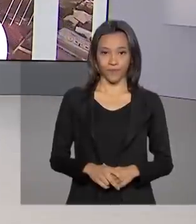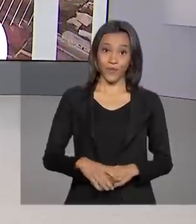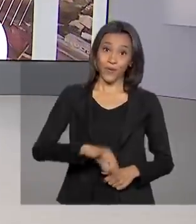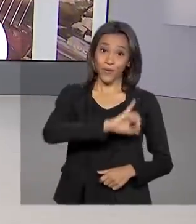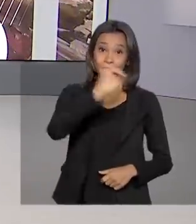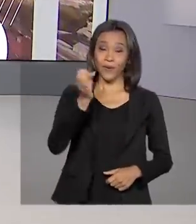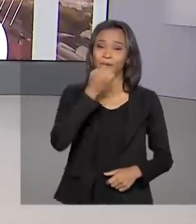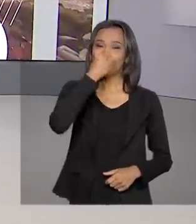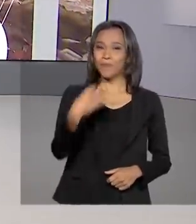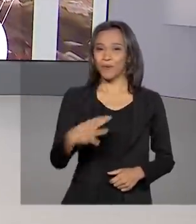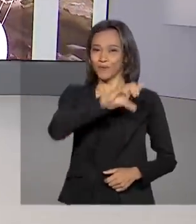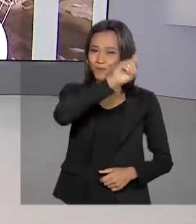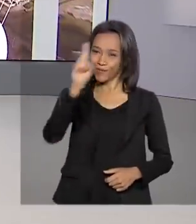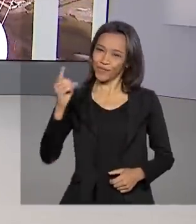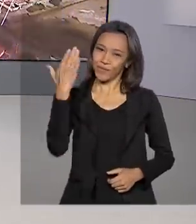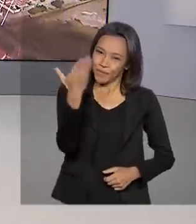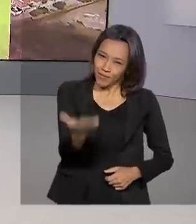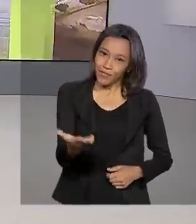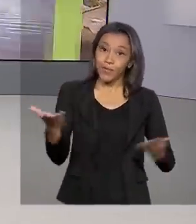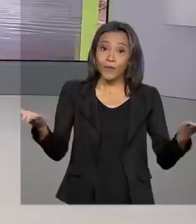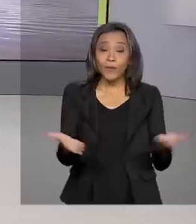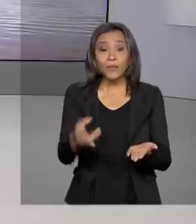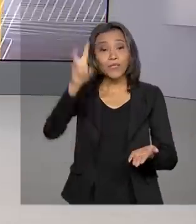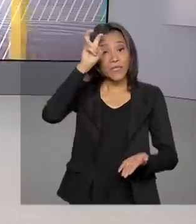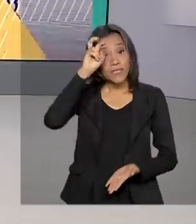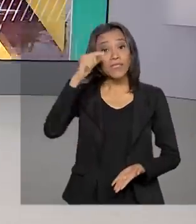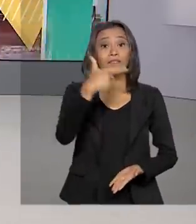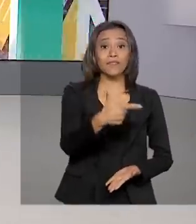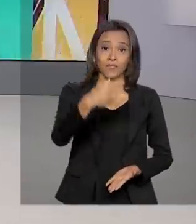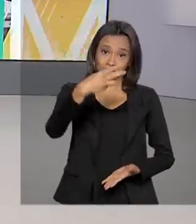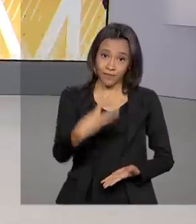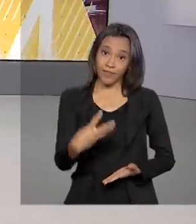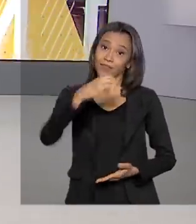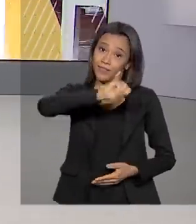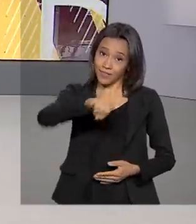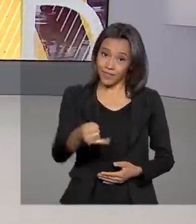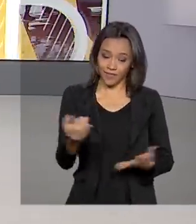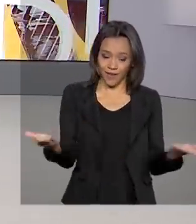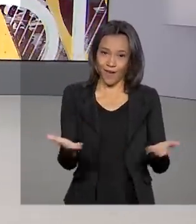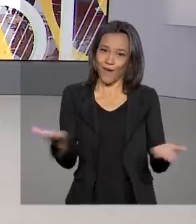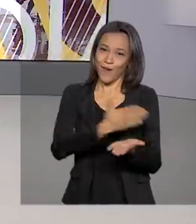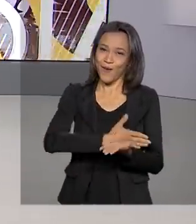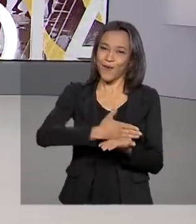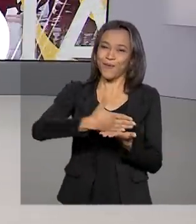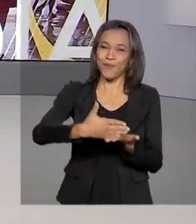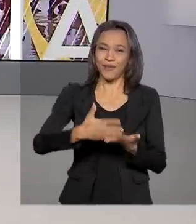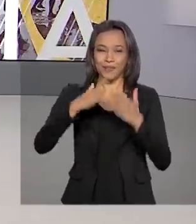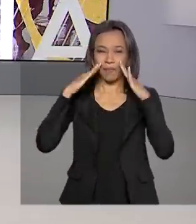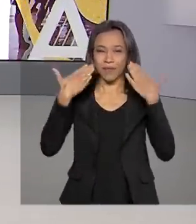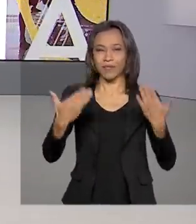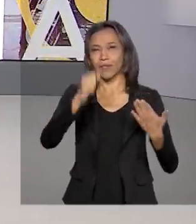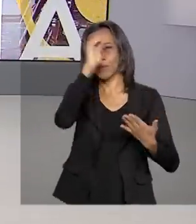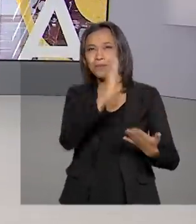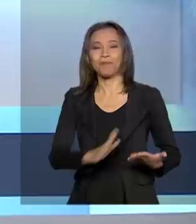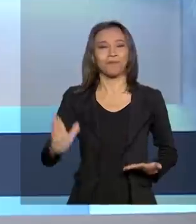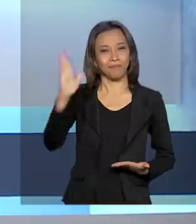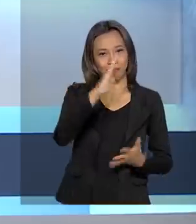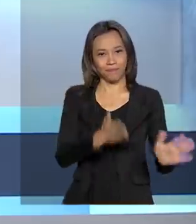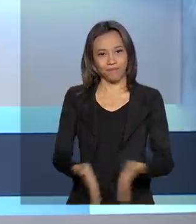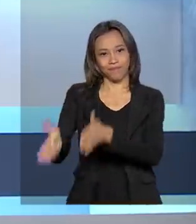Olá, bom dia pra você. Hoje é quinta-feira, 23 de janeiro. Começa agora o Brasil em dia para todo o país.